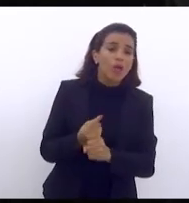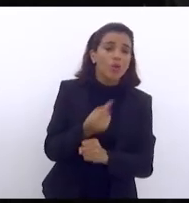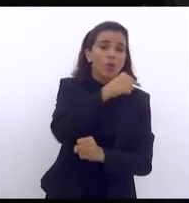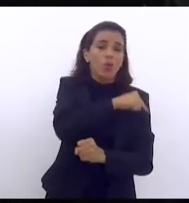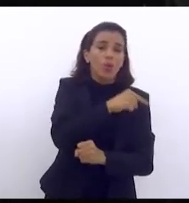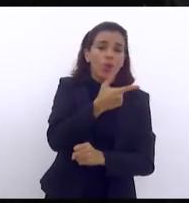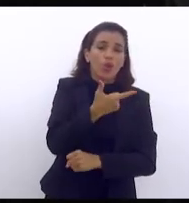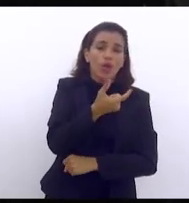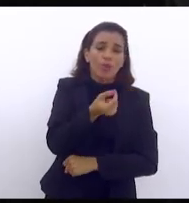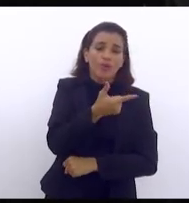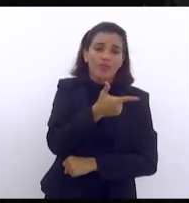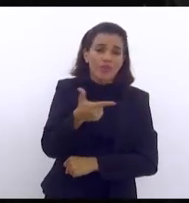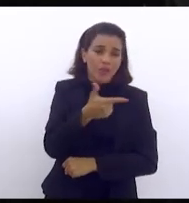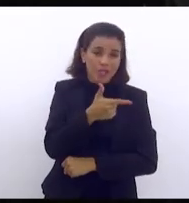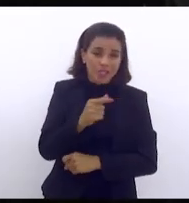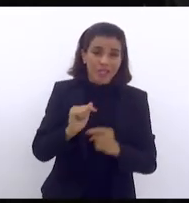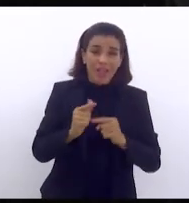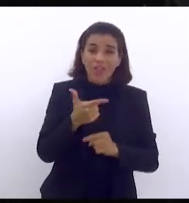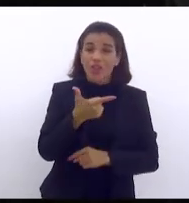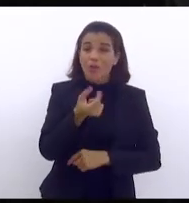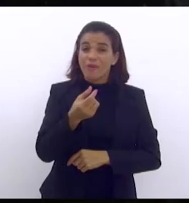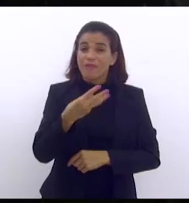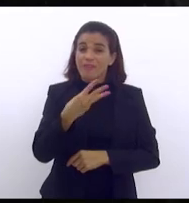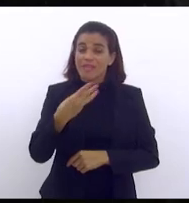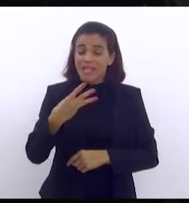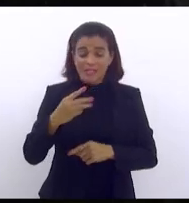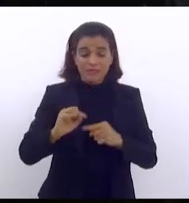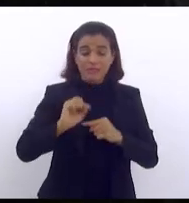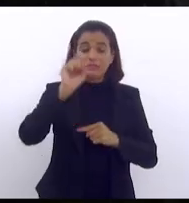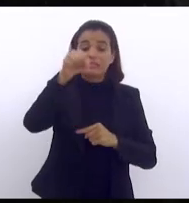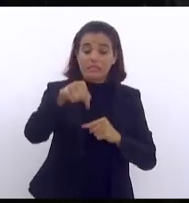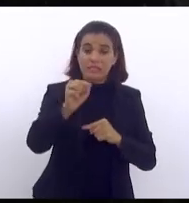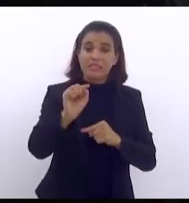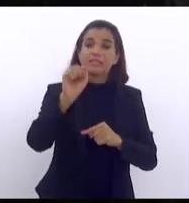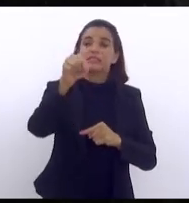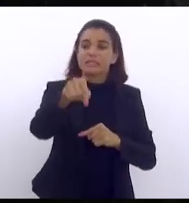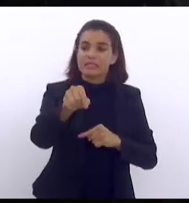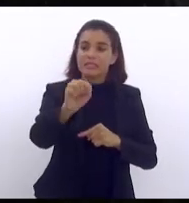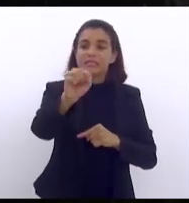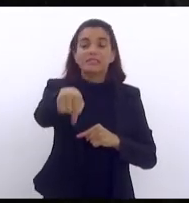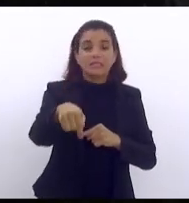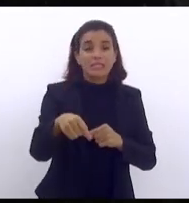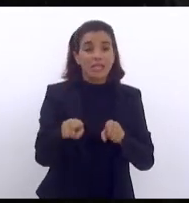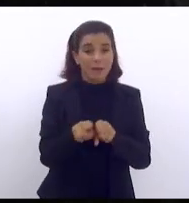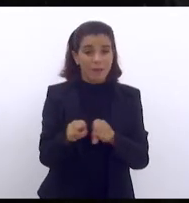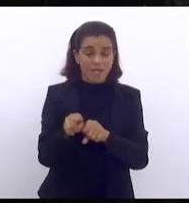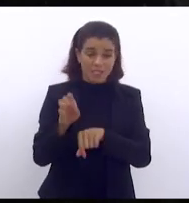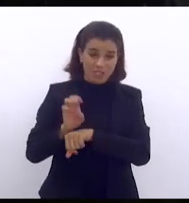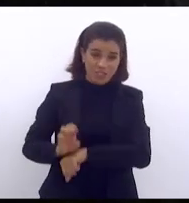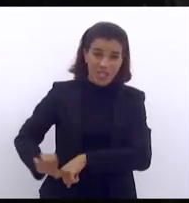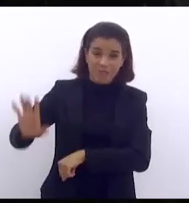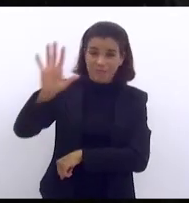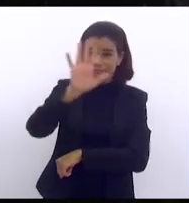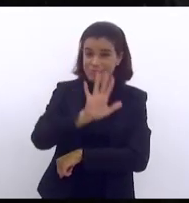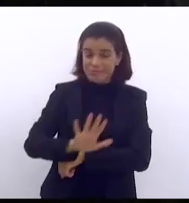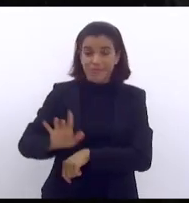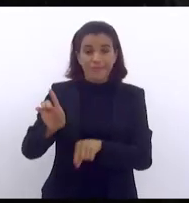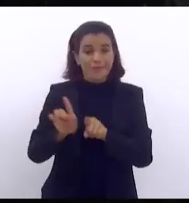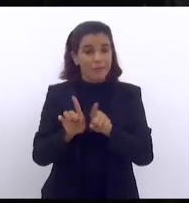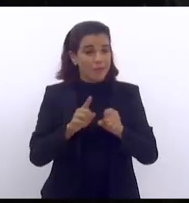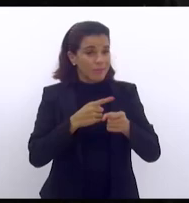23 para frente lixe-se o estado do Rio de Janeiro e os outros estados da federação e os seus